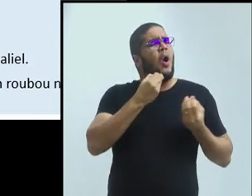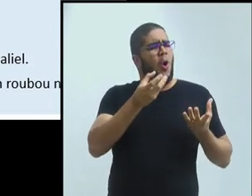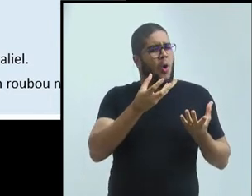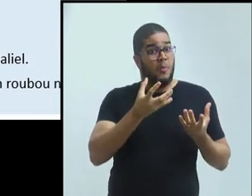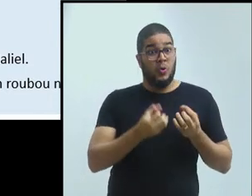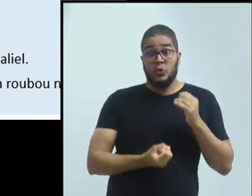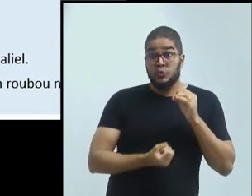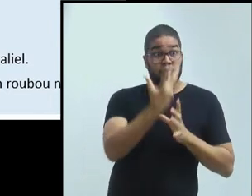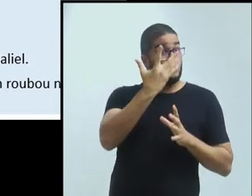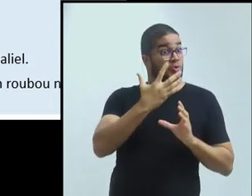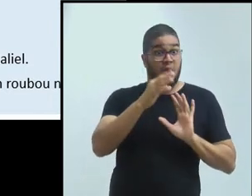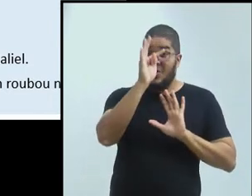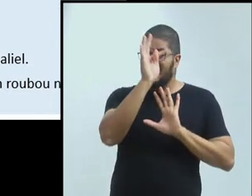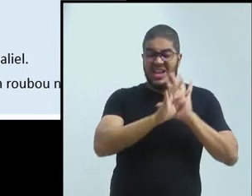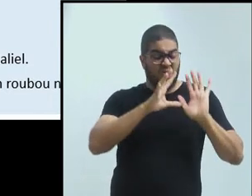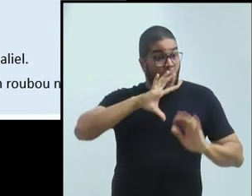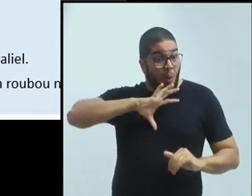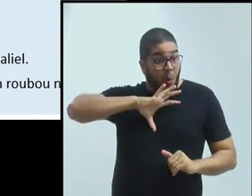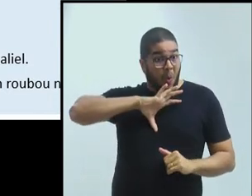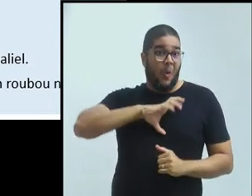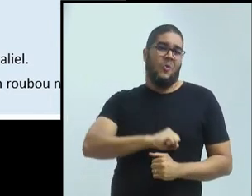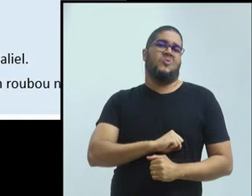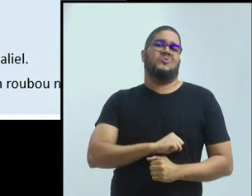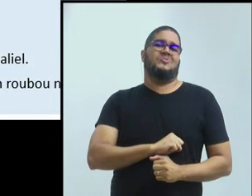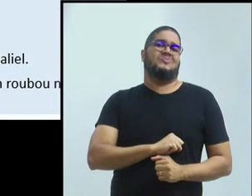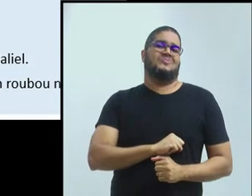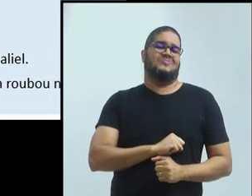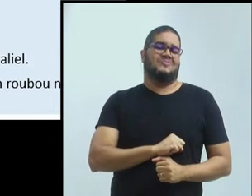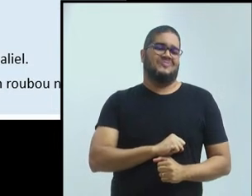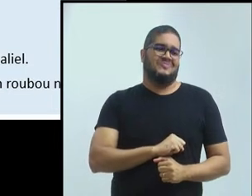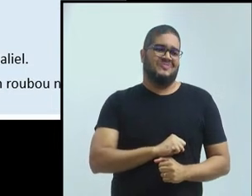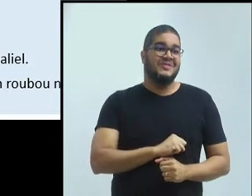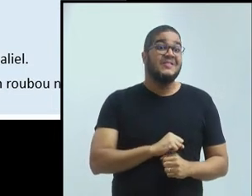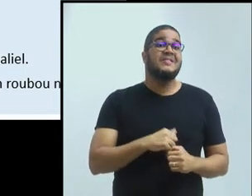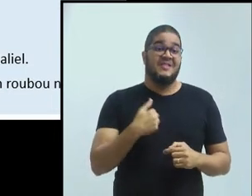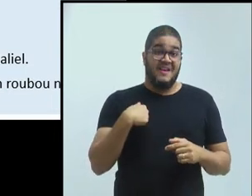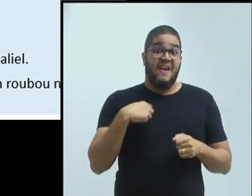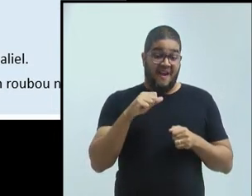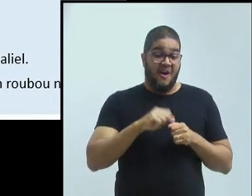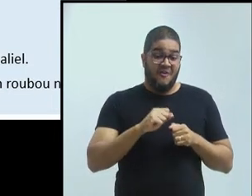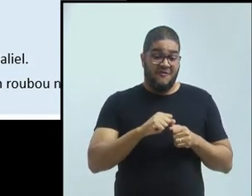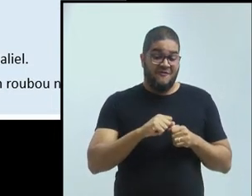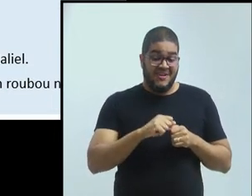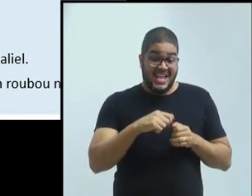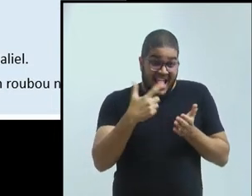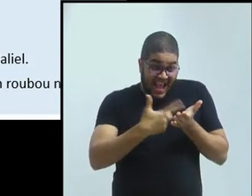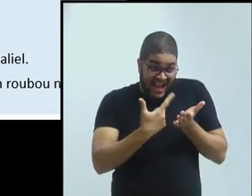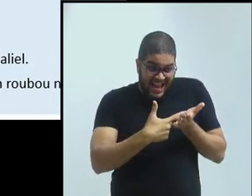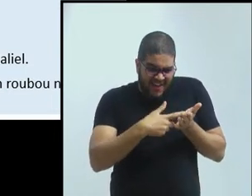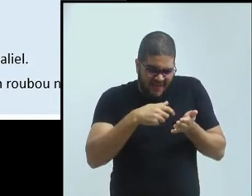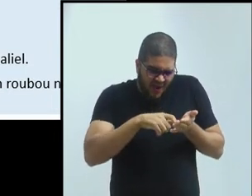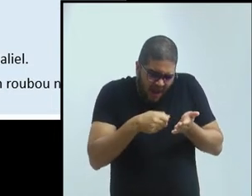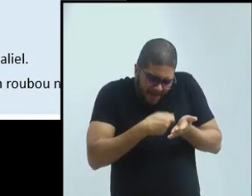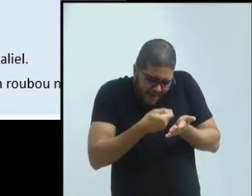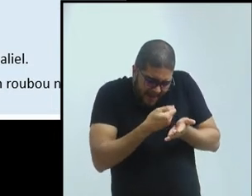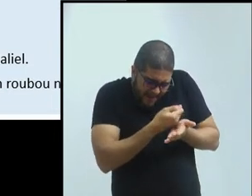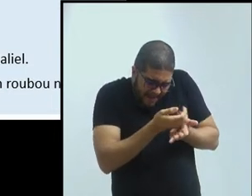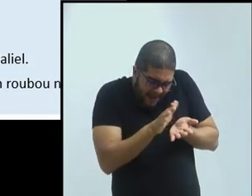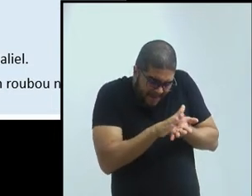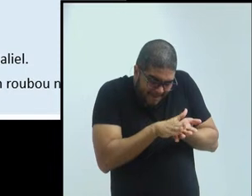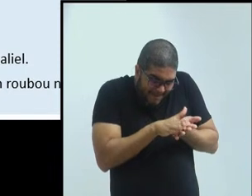livro lá. tinha levado material para fazer livros à mão, a fez um livro lá e depois eu acabei incluindo